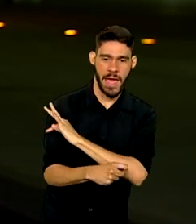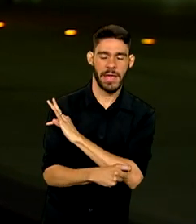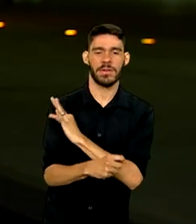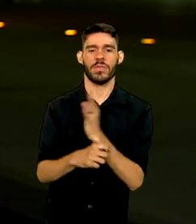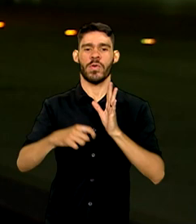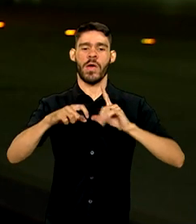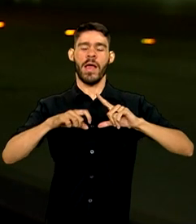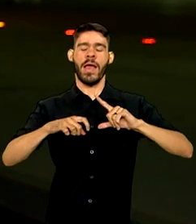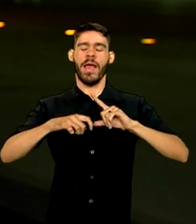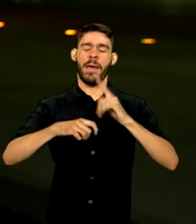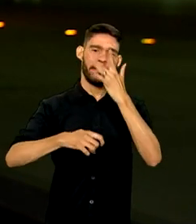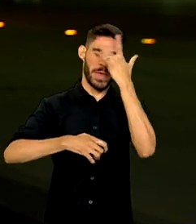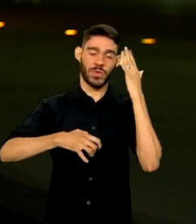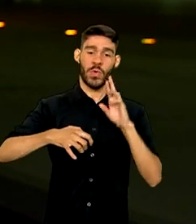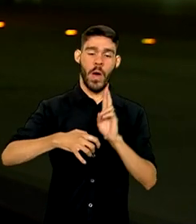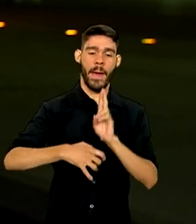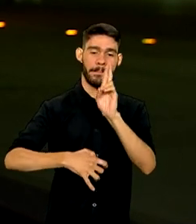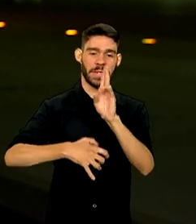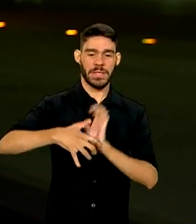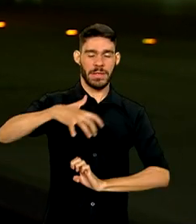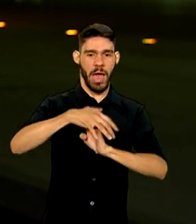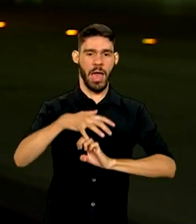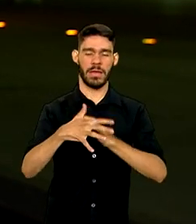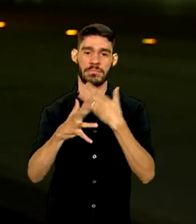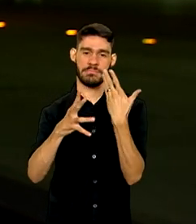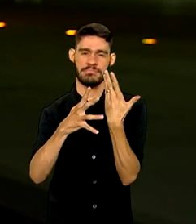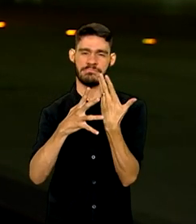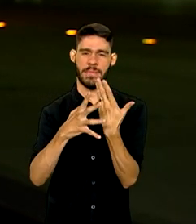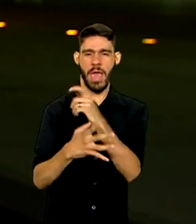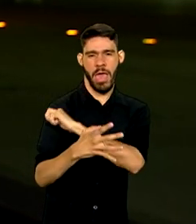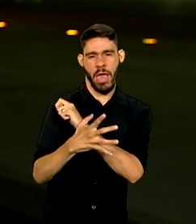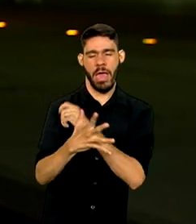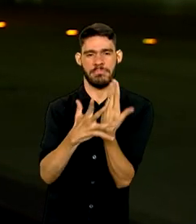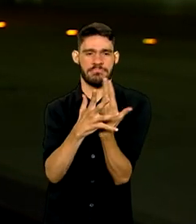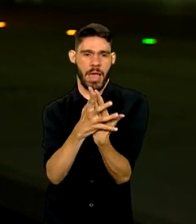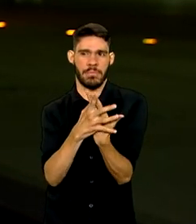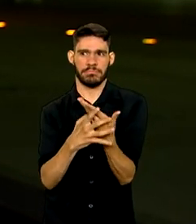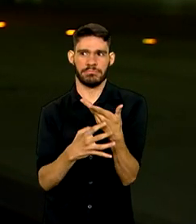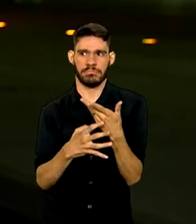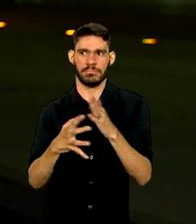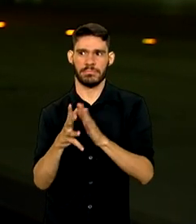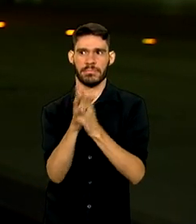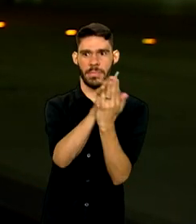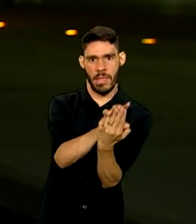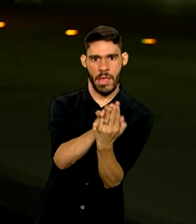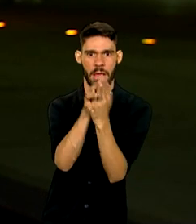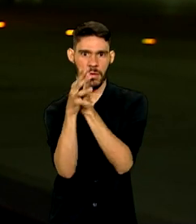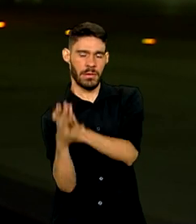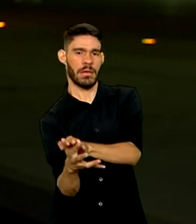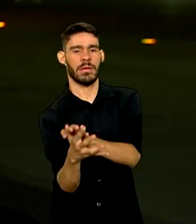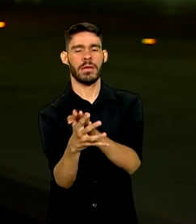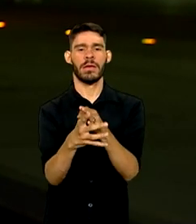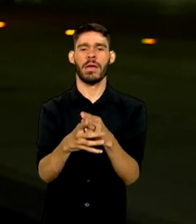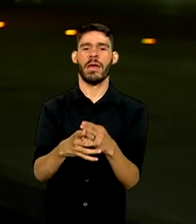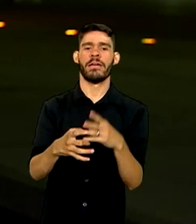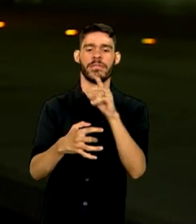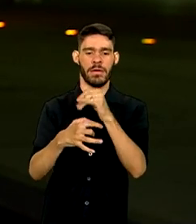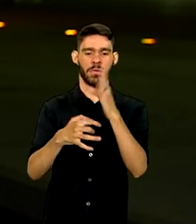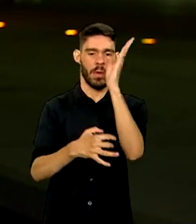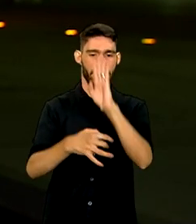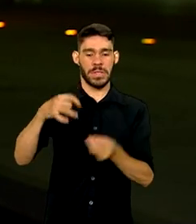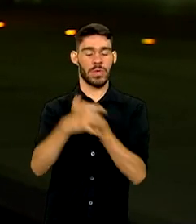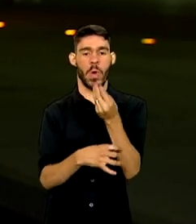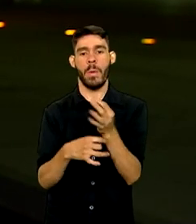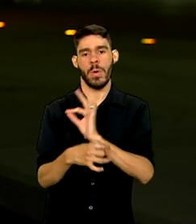empresários e estudantes de intercâmbio. Já a autorização de residência deverá ser feita no Brasil através da Polícia